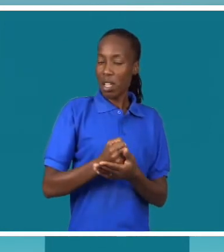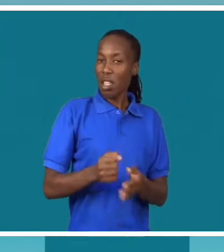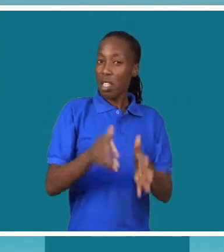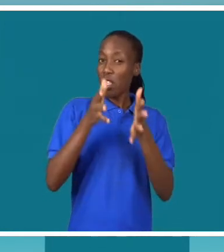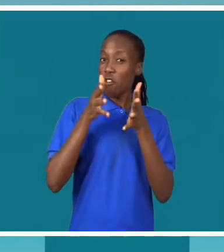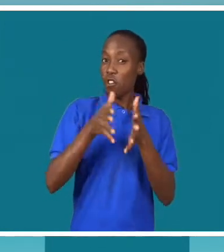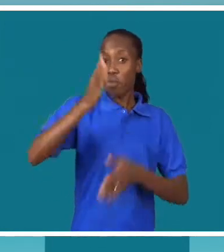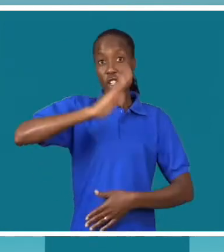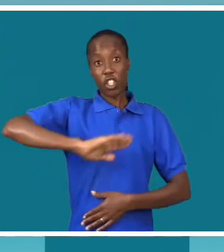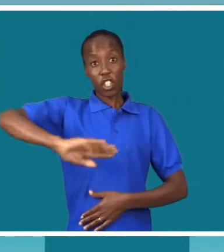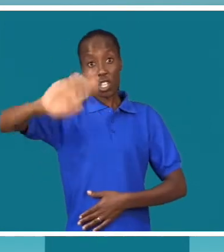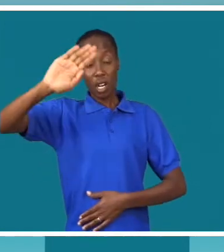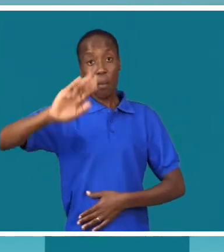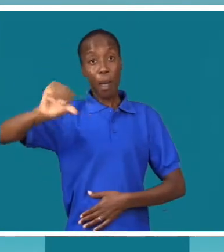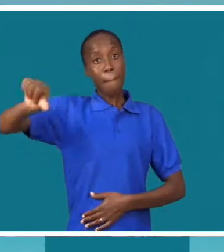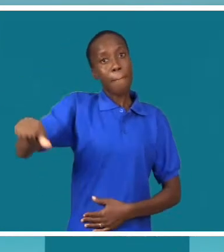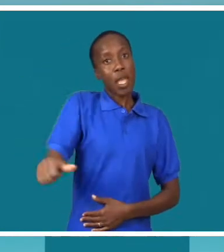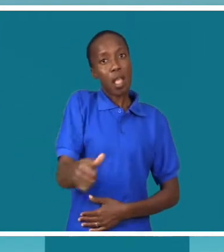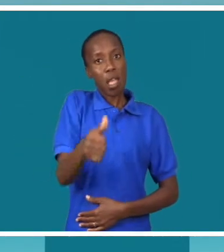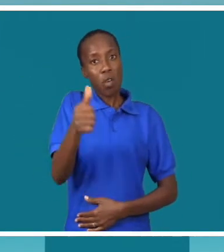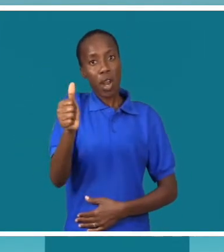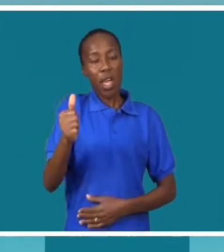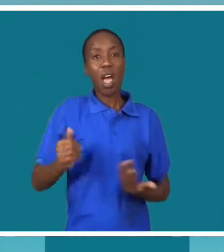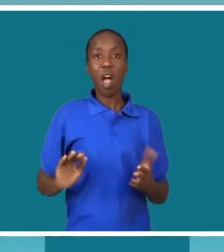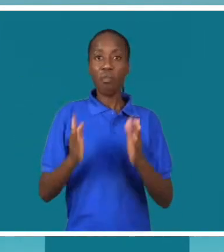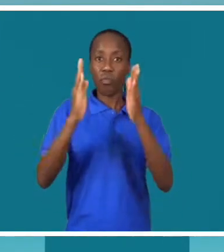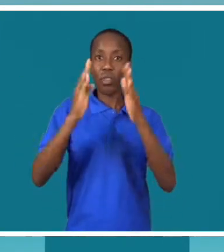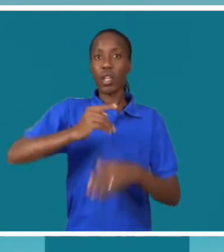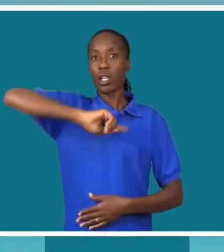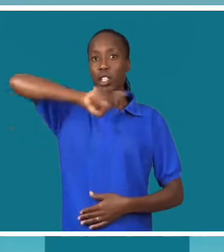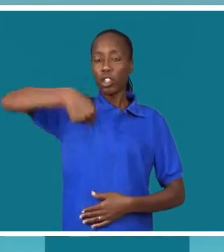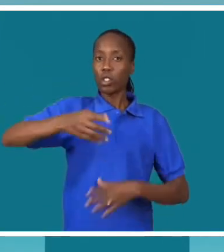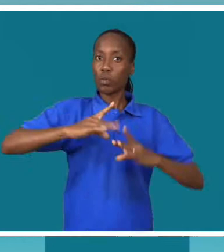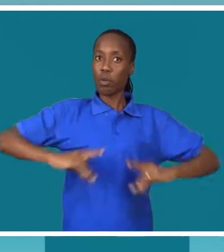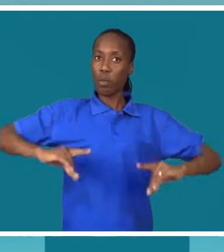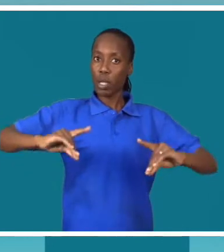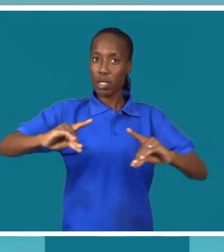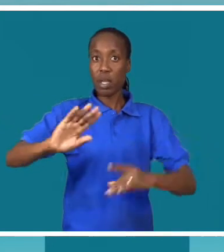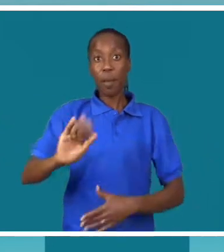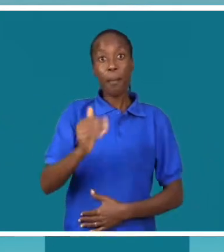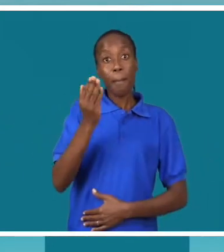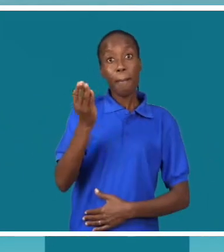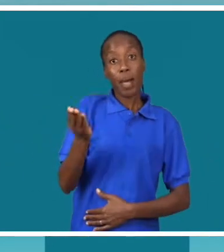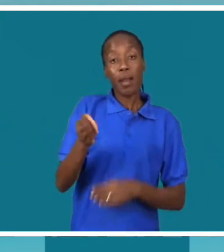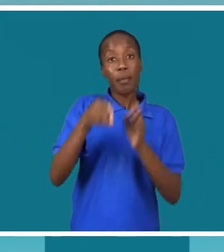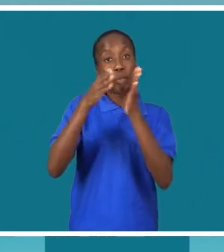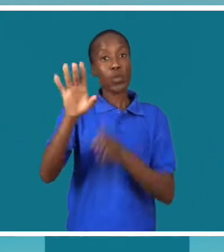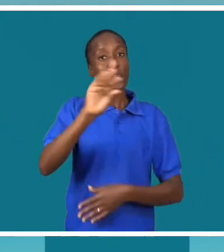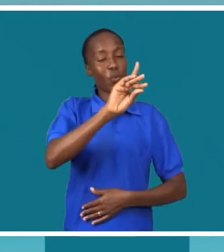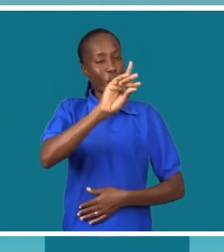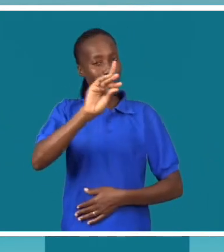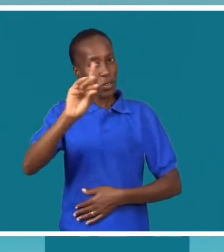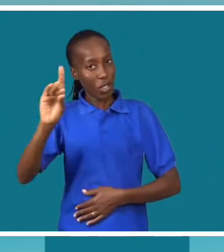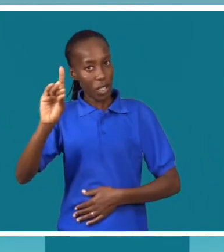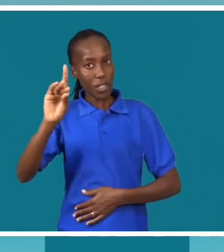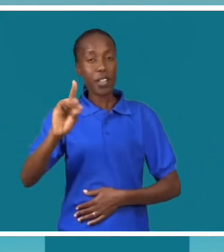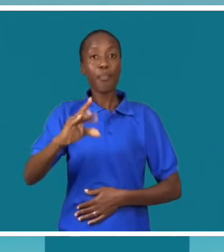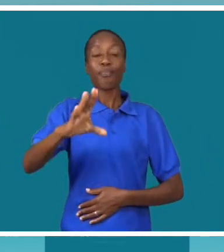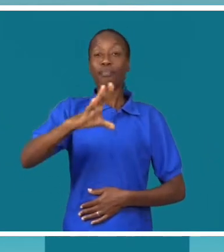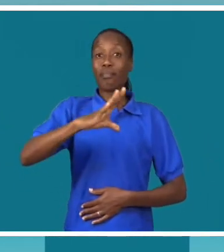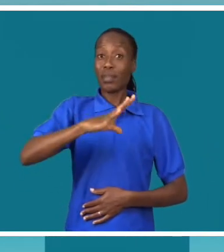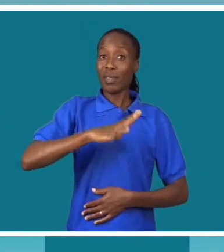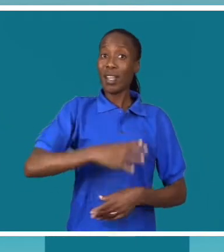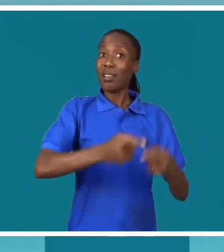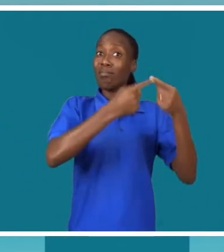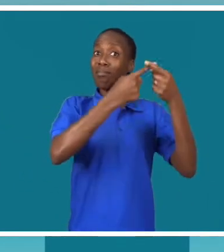de uma maneira geral para a melhoria das condições de vida das nossas populações. Particularmente em relação às pessoas portadoras de deficiência.